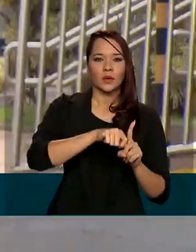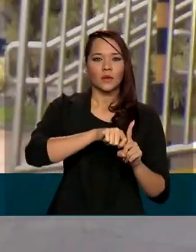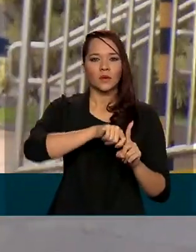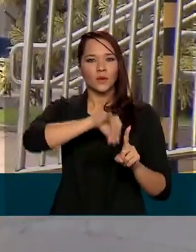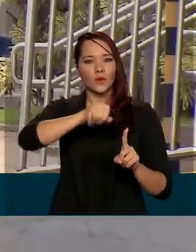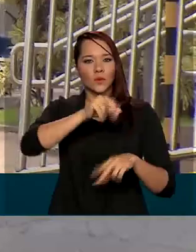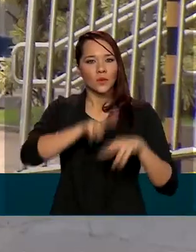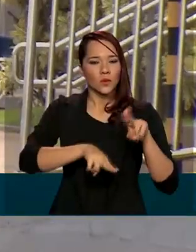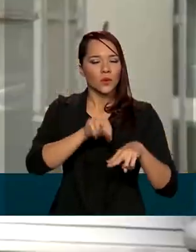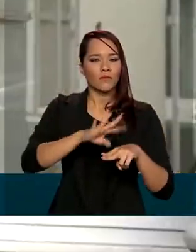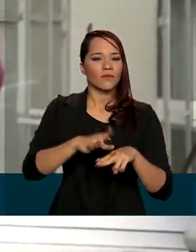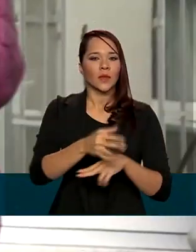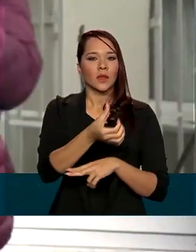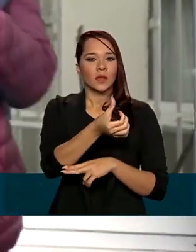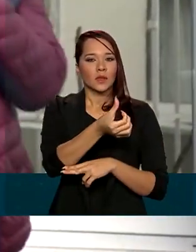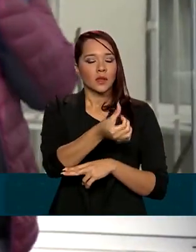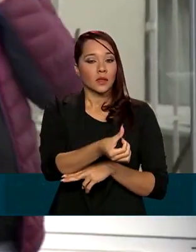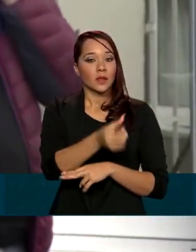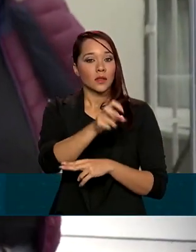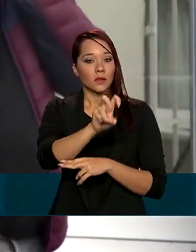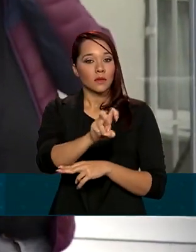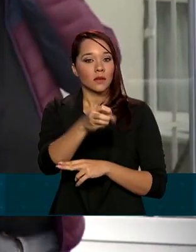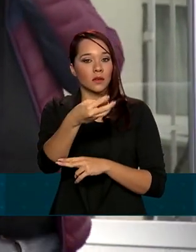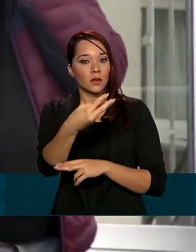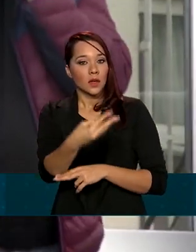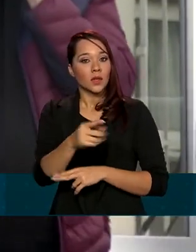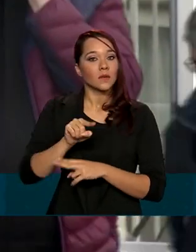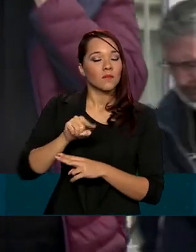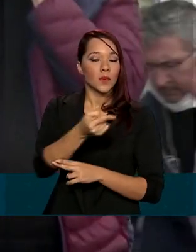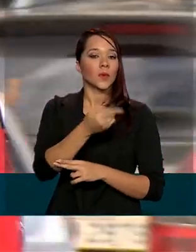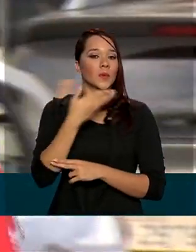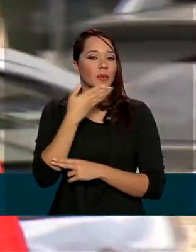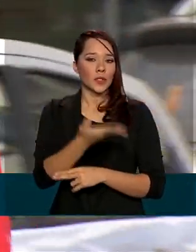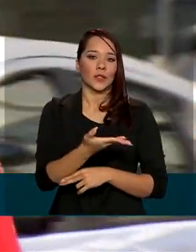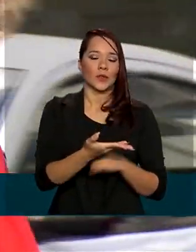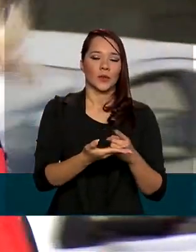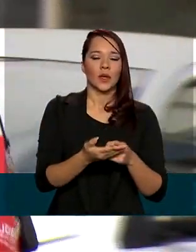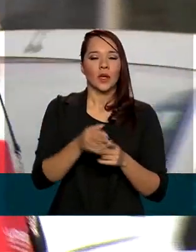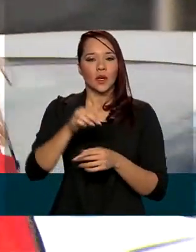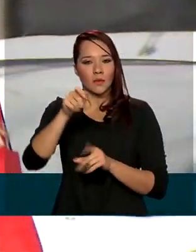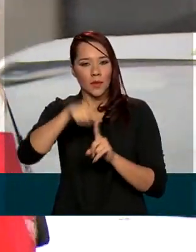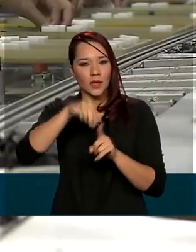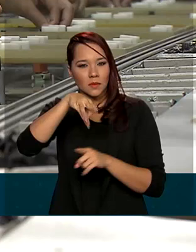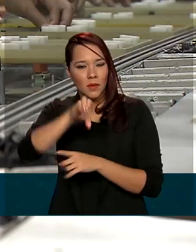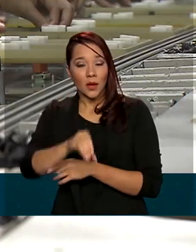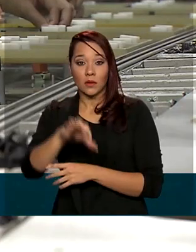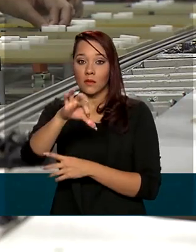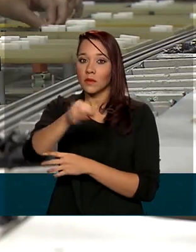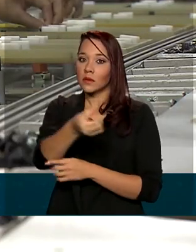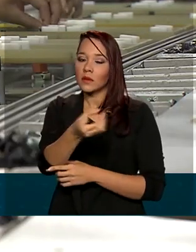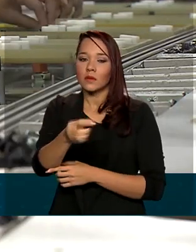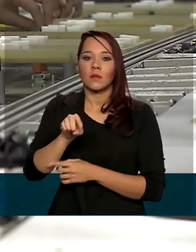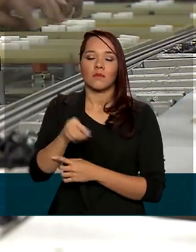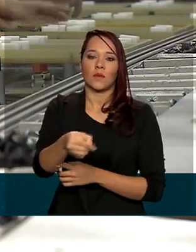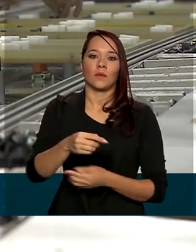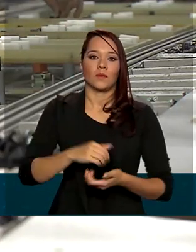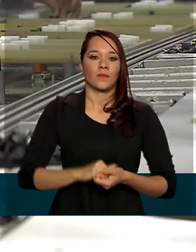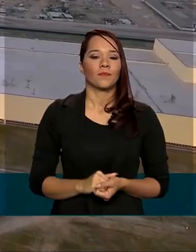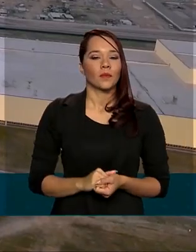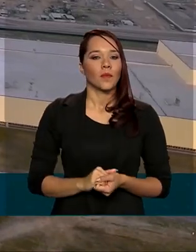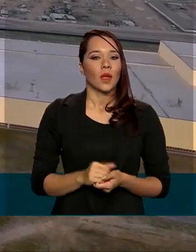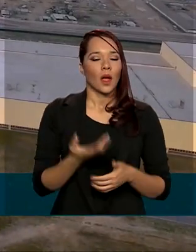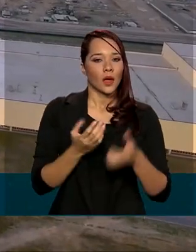pouco mais de 653 mil pedidos feitos e em maio, 960 mil. A atividade industrial